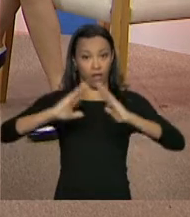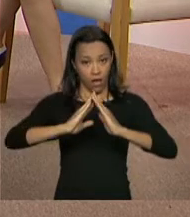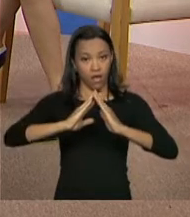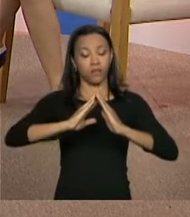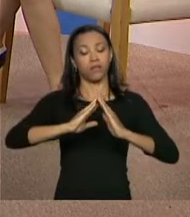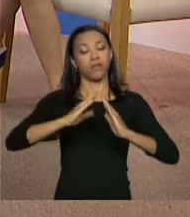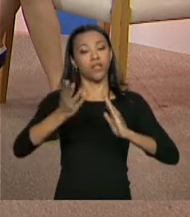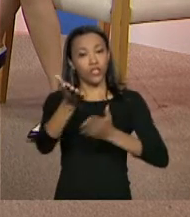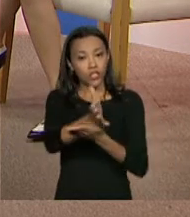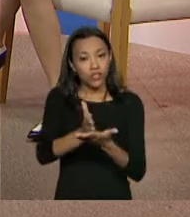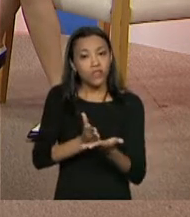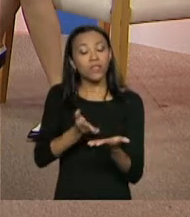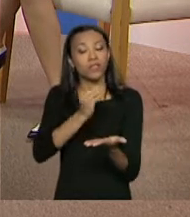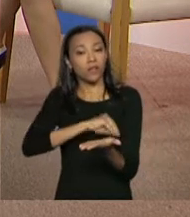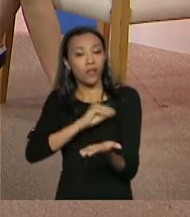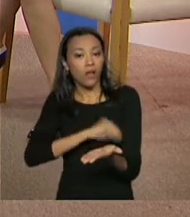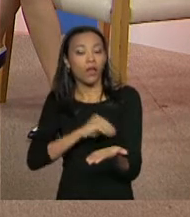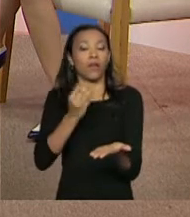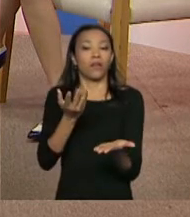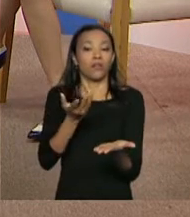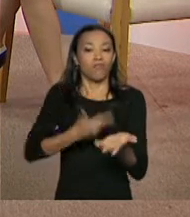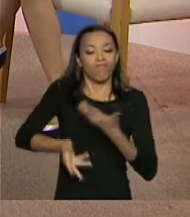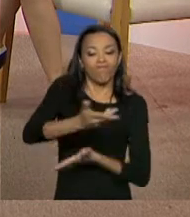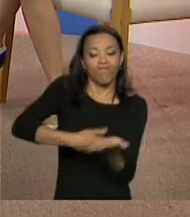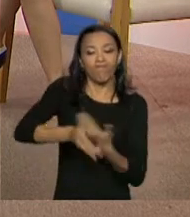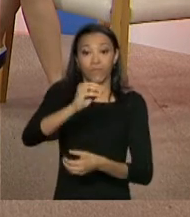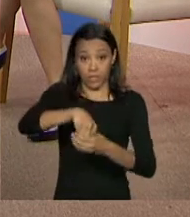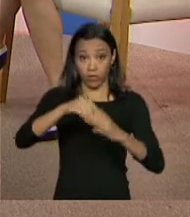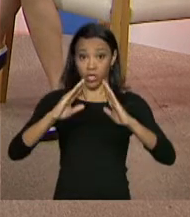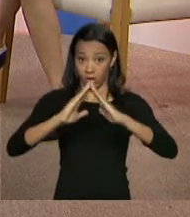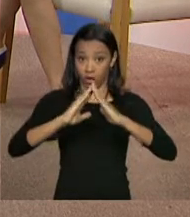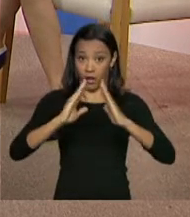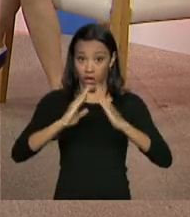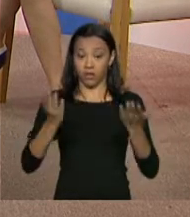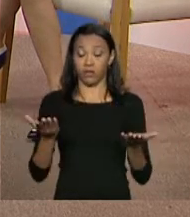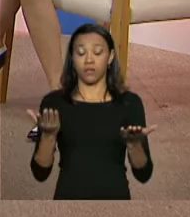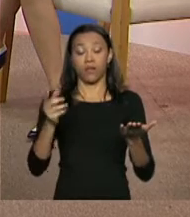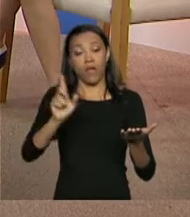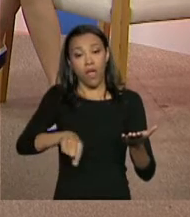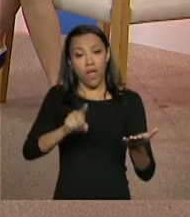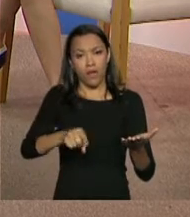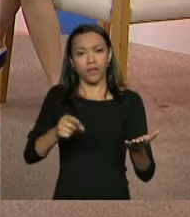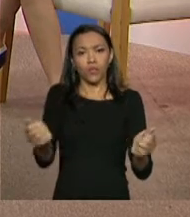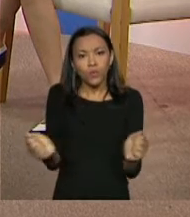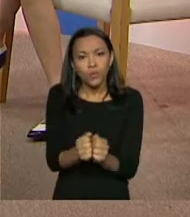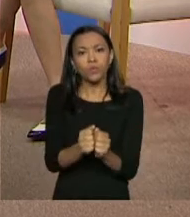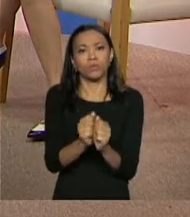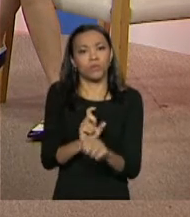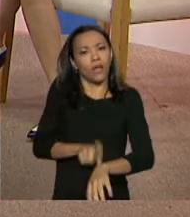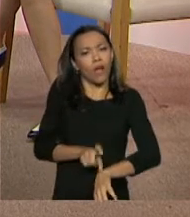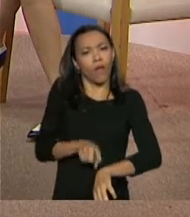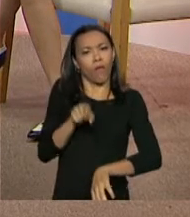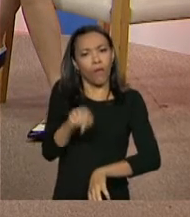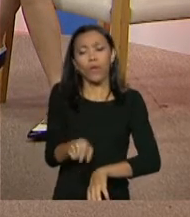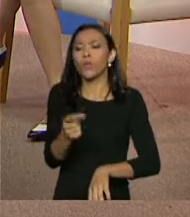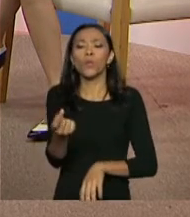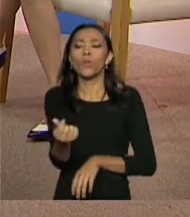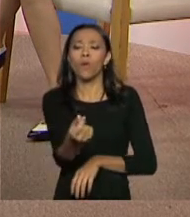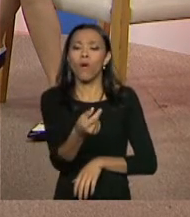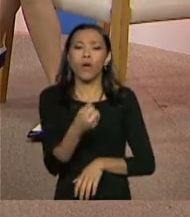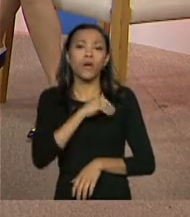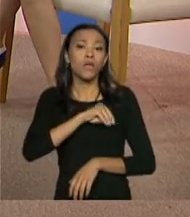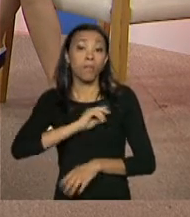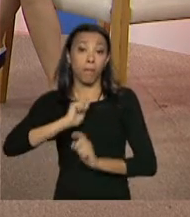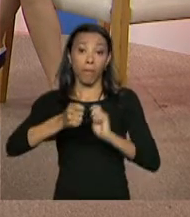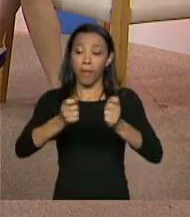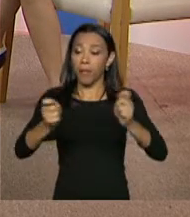despesa. Então, na verdade, são pessoas que residem ali, a partir daquele momento que eles estão dividindo, o que eles ganham para pagar aquelas